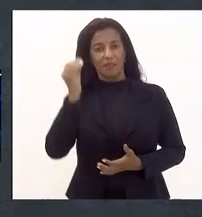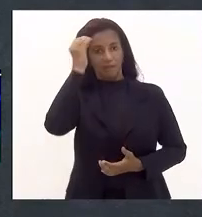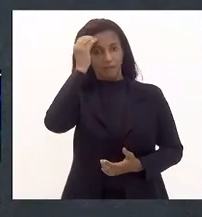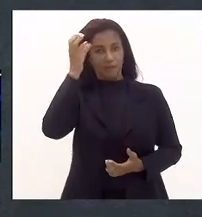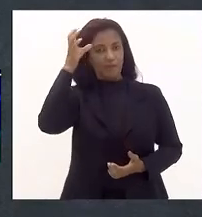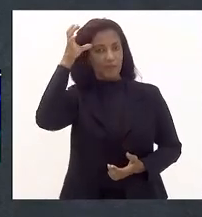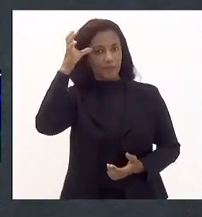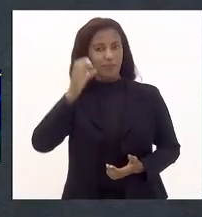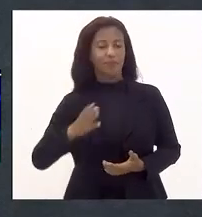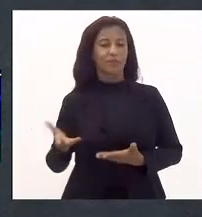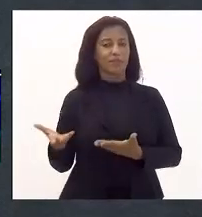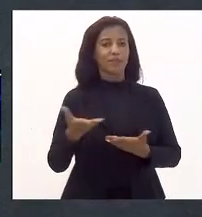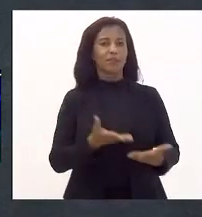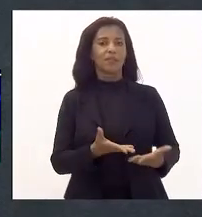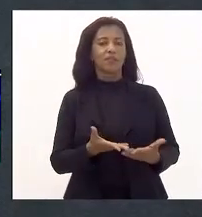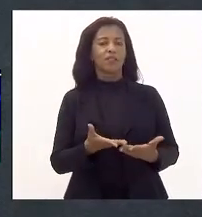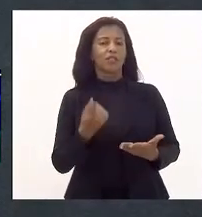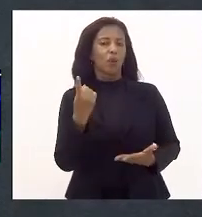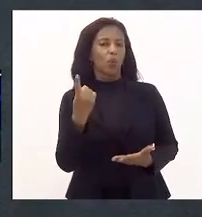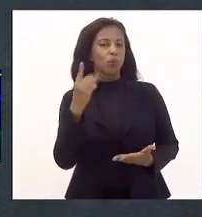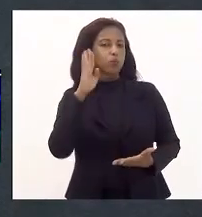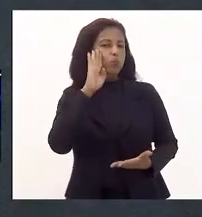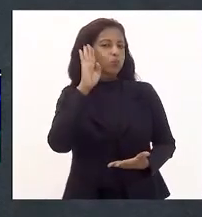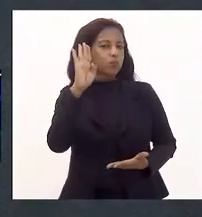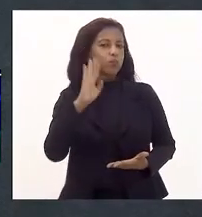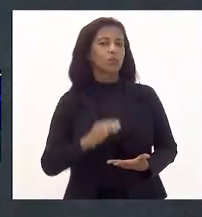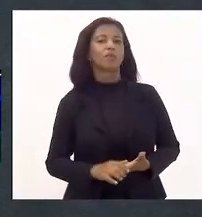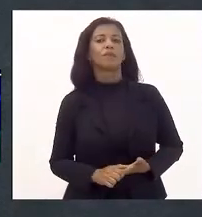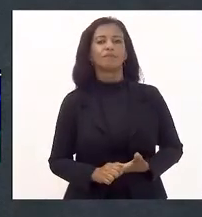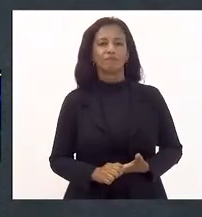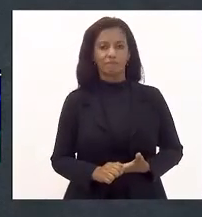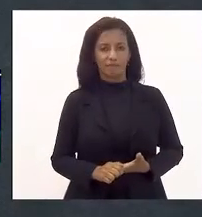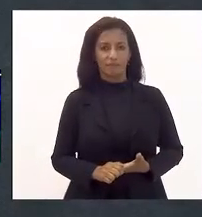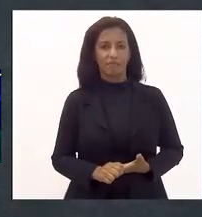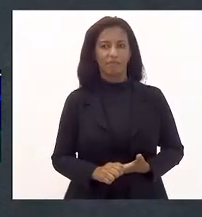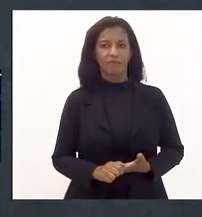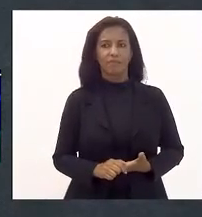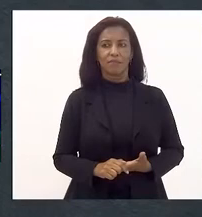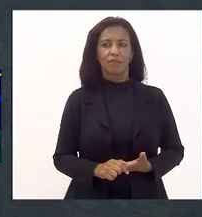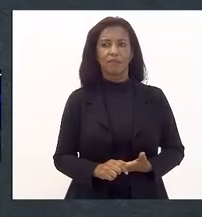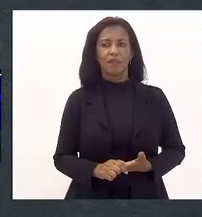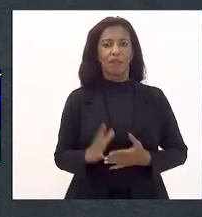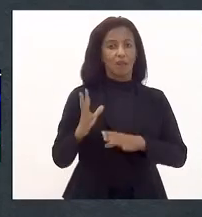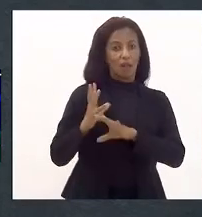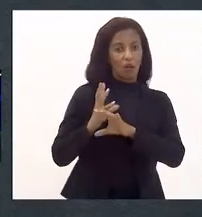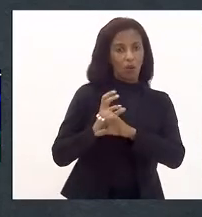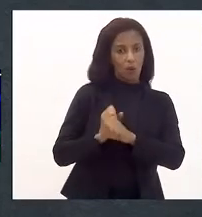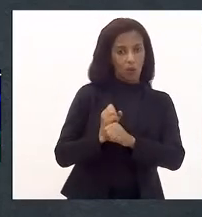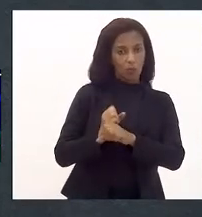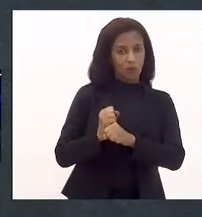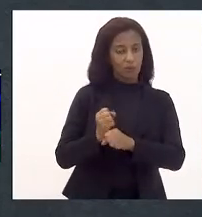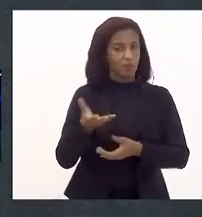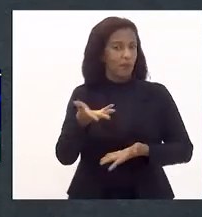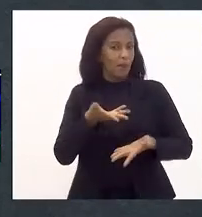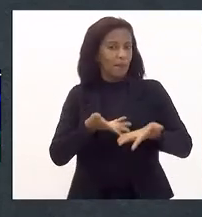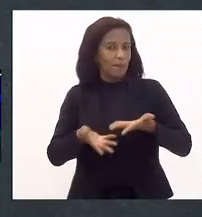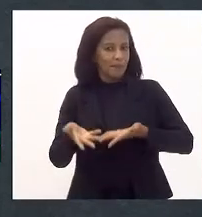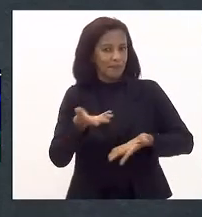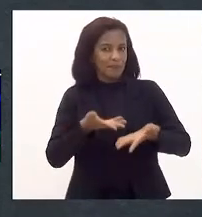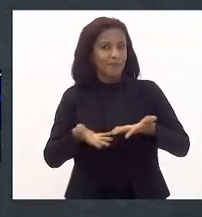seja um dos esquisitos na contabilidade da partição